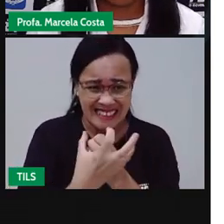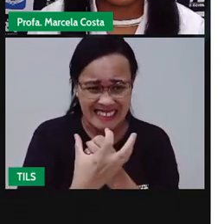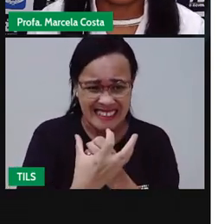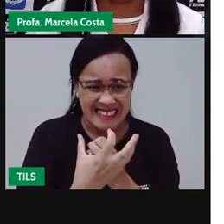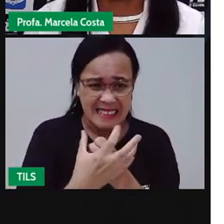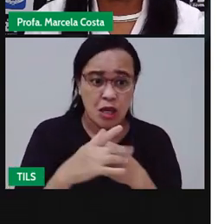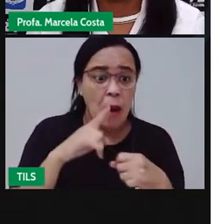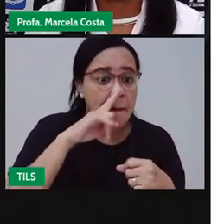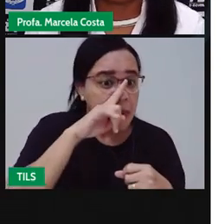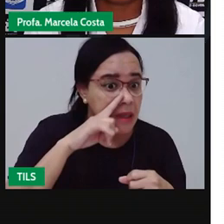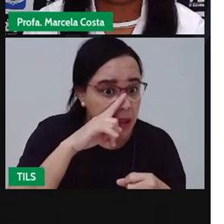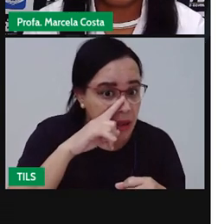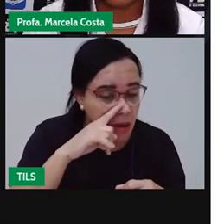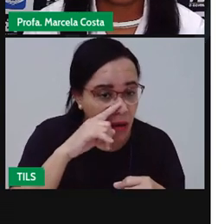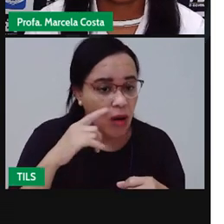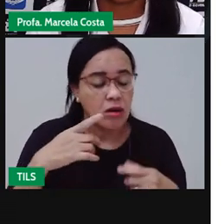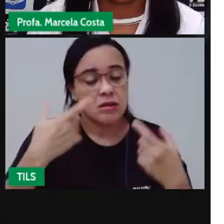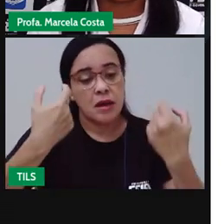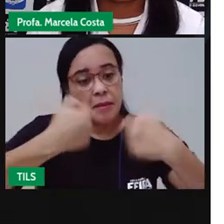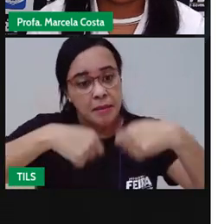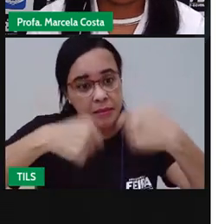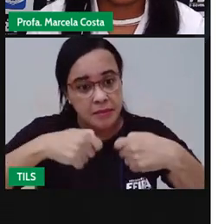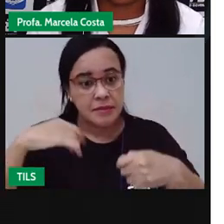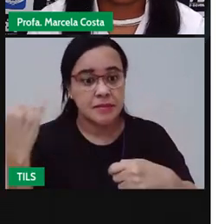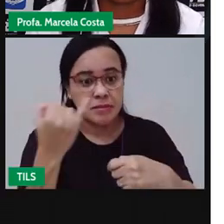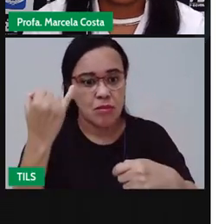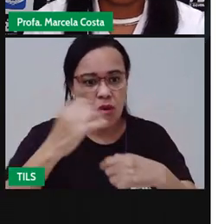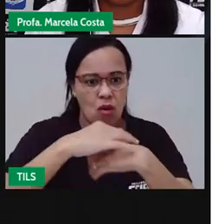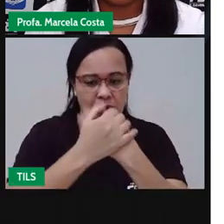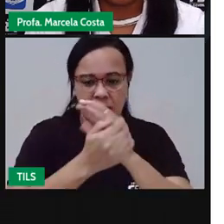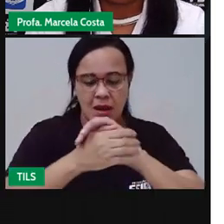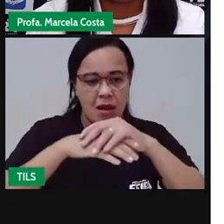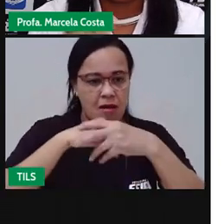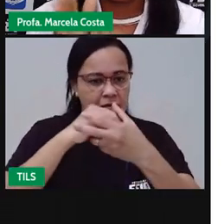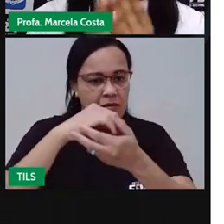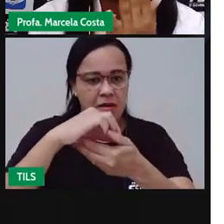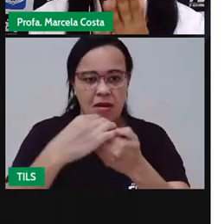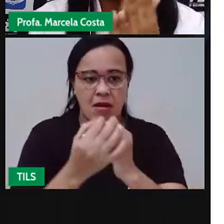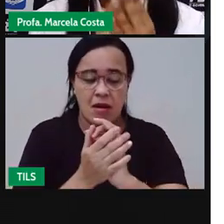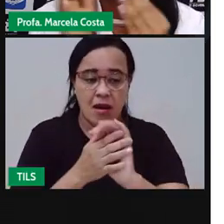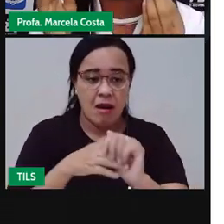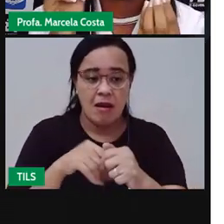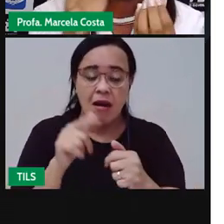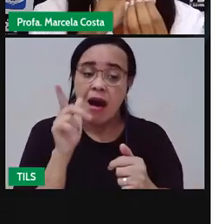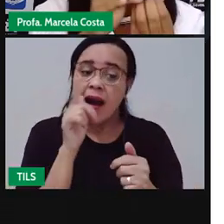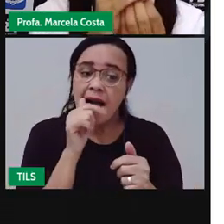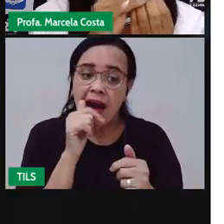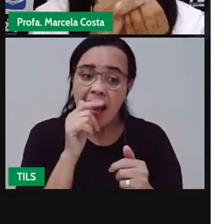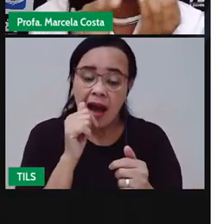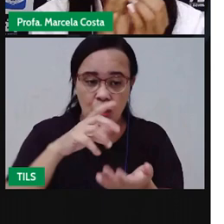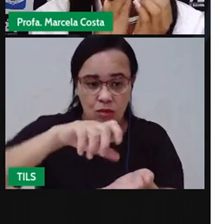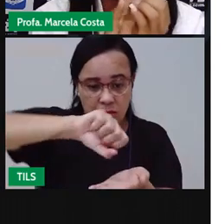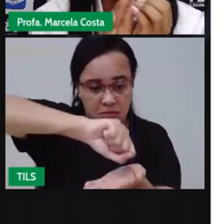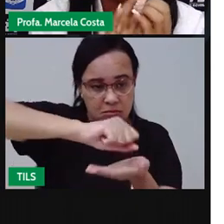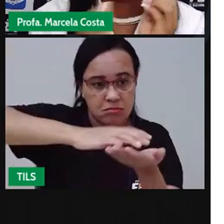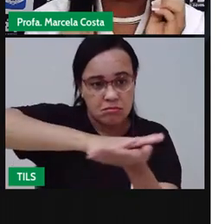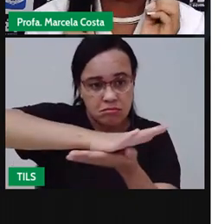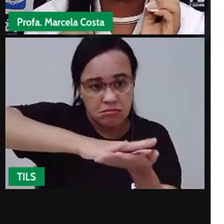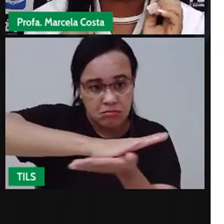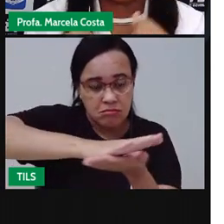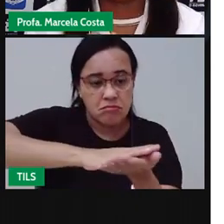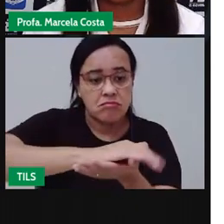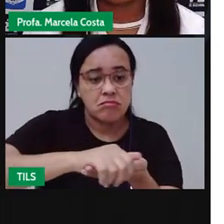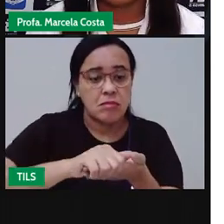sempre deve fazer? Lavar as mãos com água e sabão. Lavar bem as mãos. Escova as